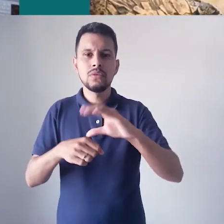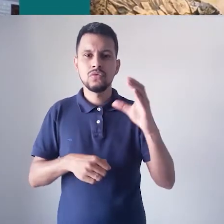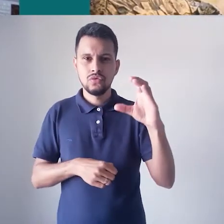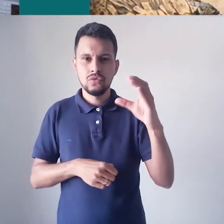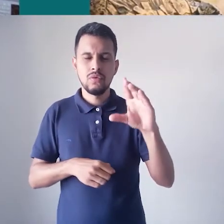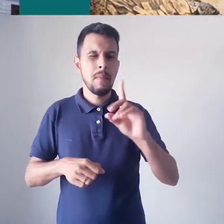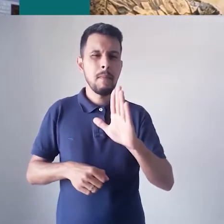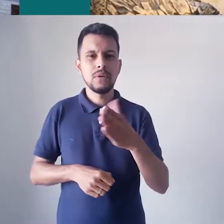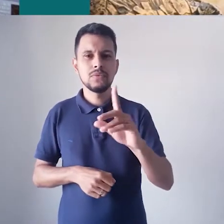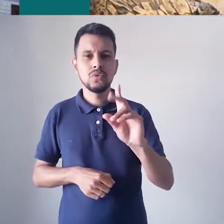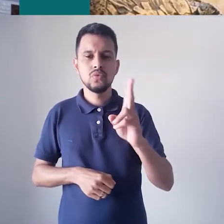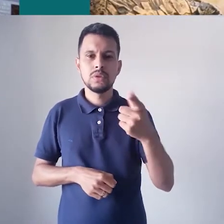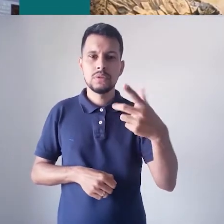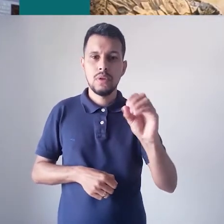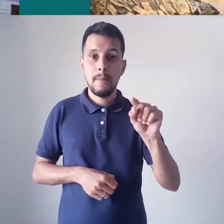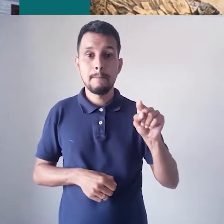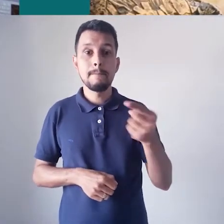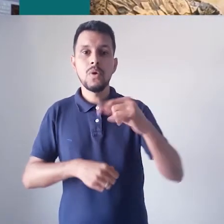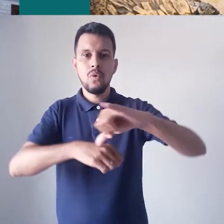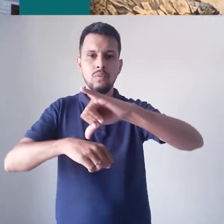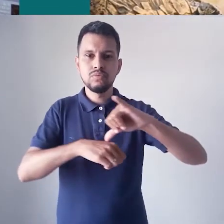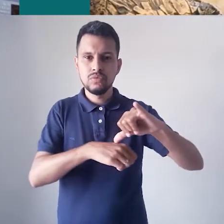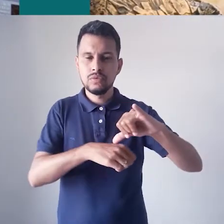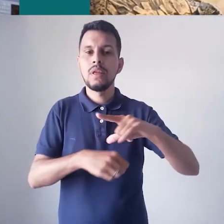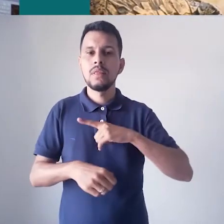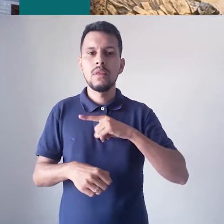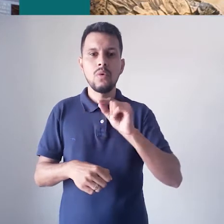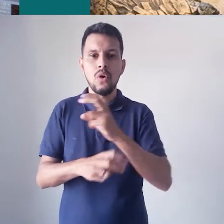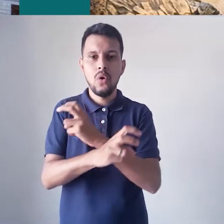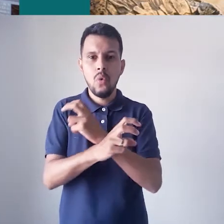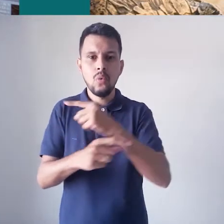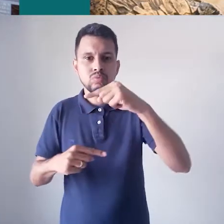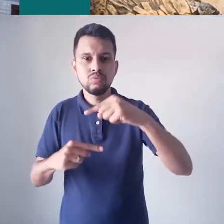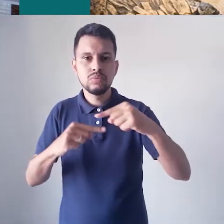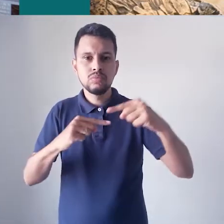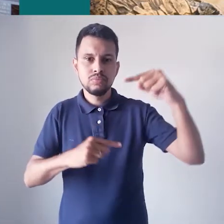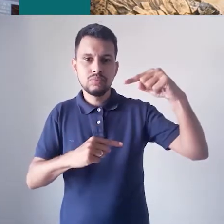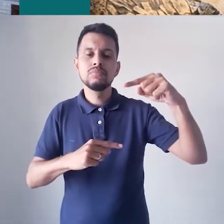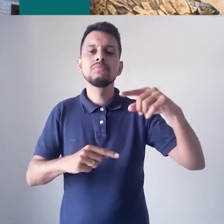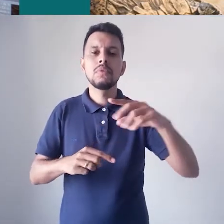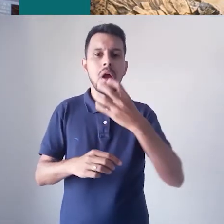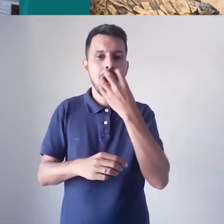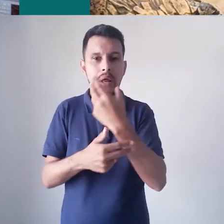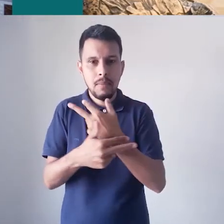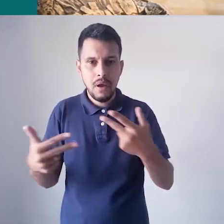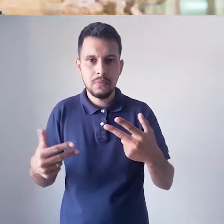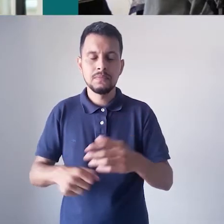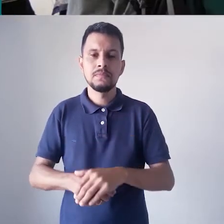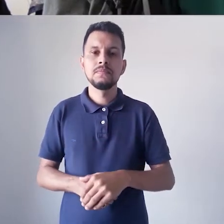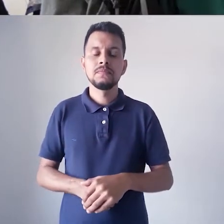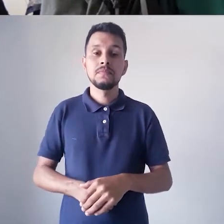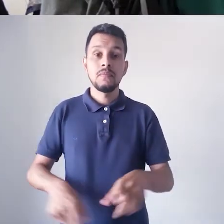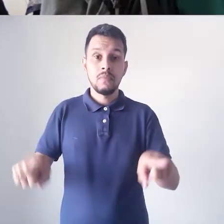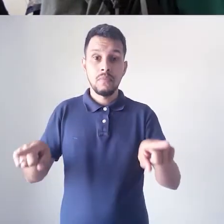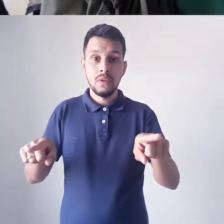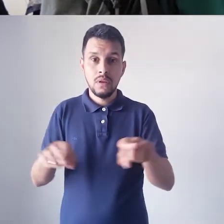delas é a coleção científica, que hoje reúne cerca de 250 mil peças, dentre microfosses até material de vertebrados de Porto